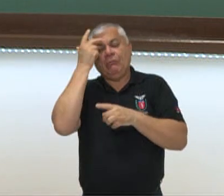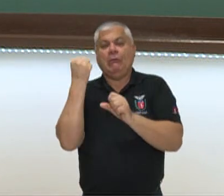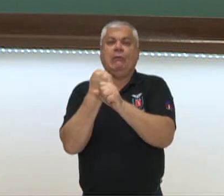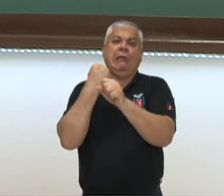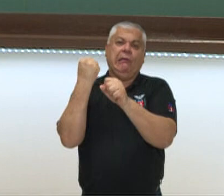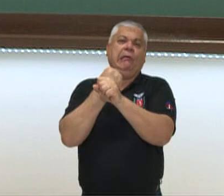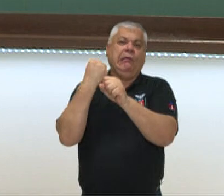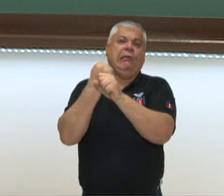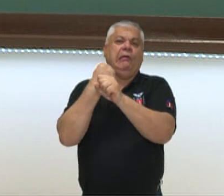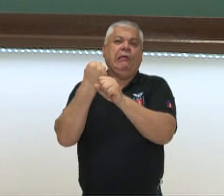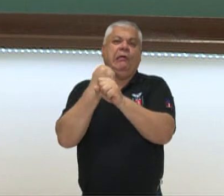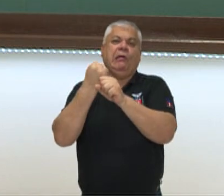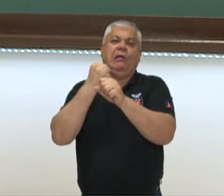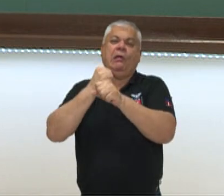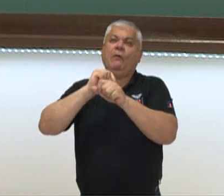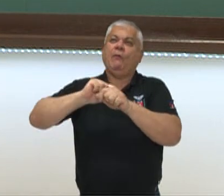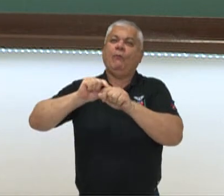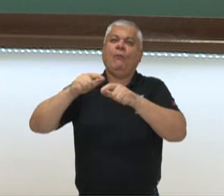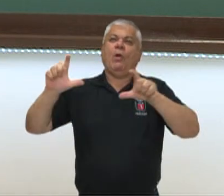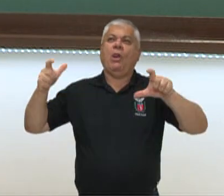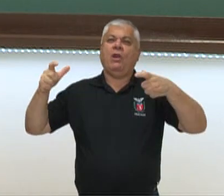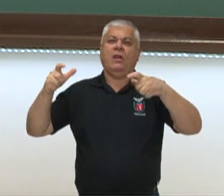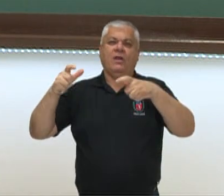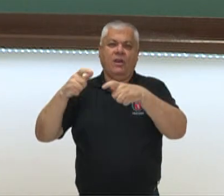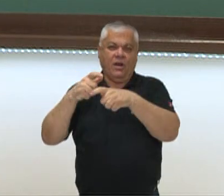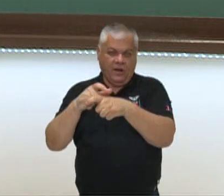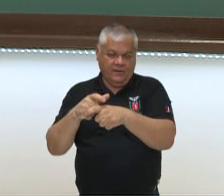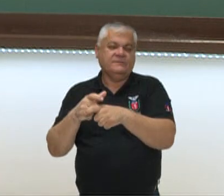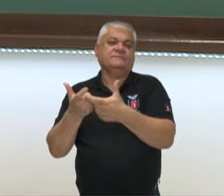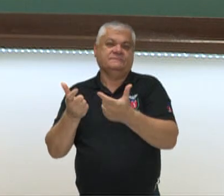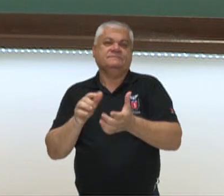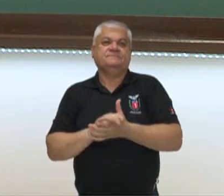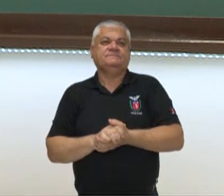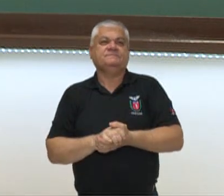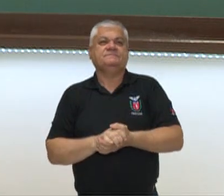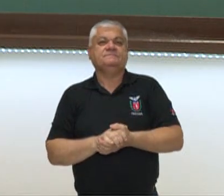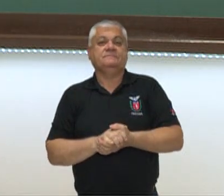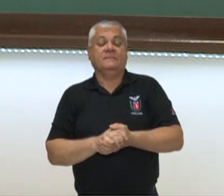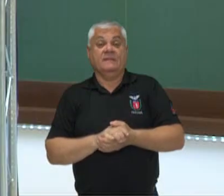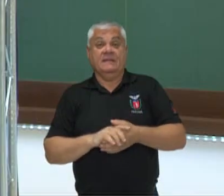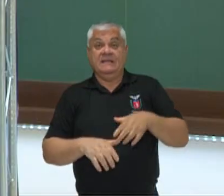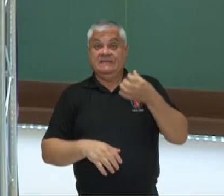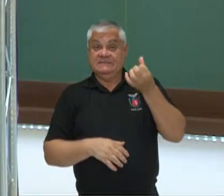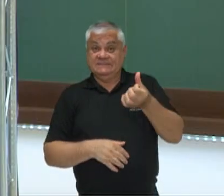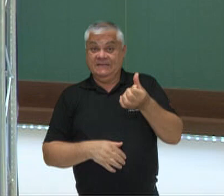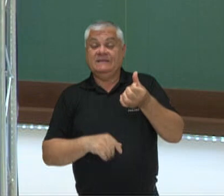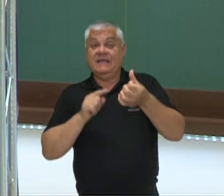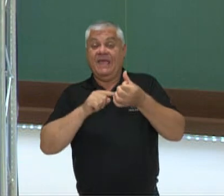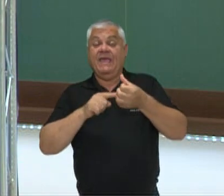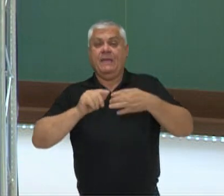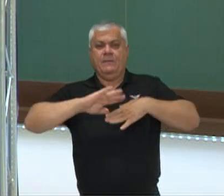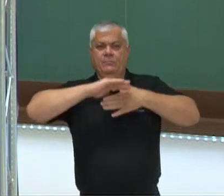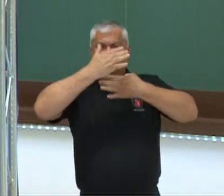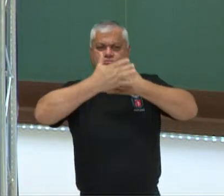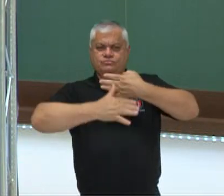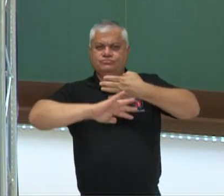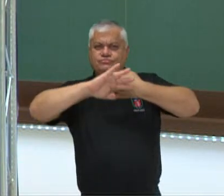vista que o processo de ocupação se deu do litoral para o interior. Nós também temos o Pantanal, que